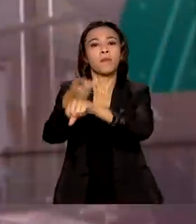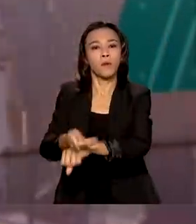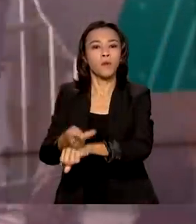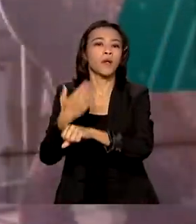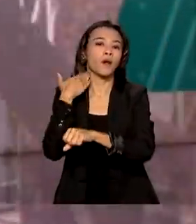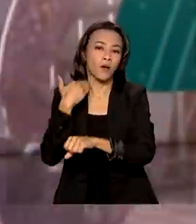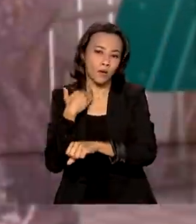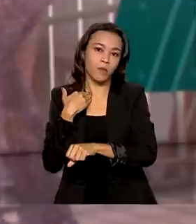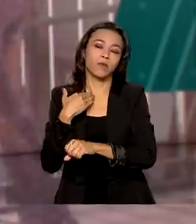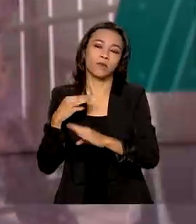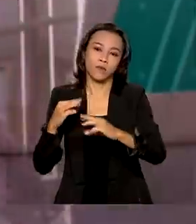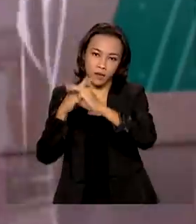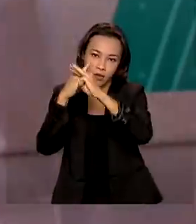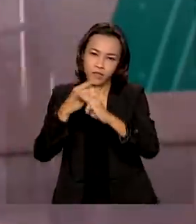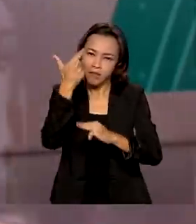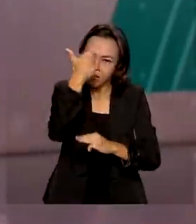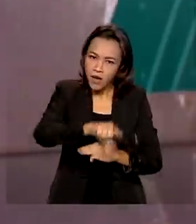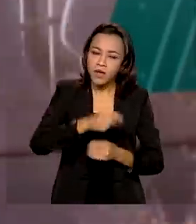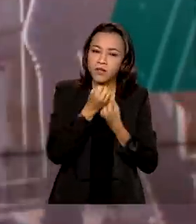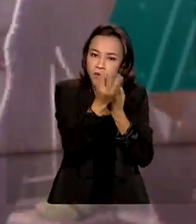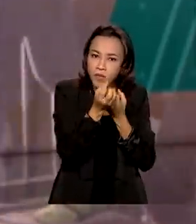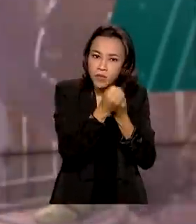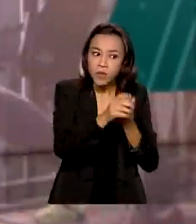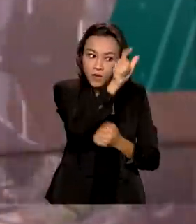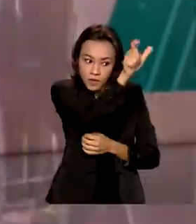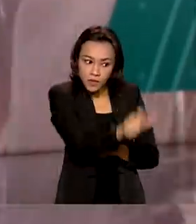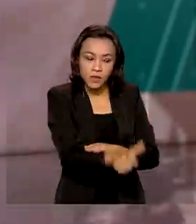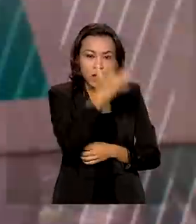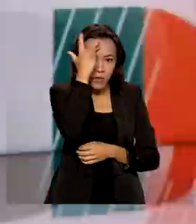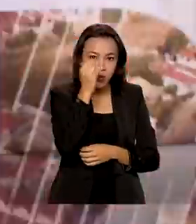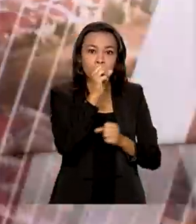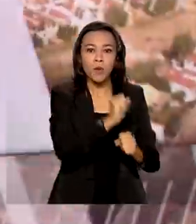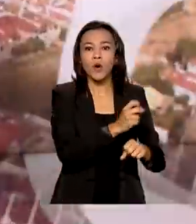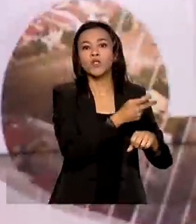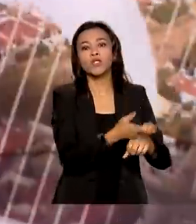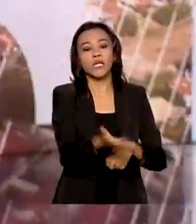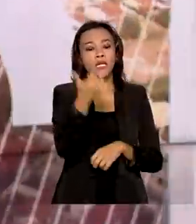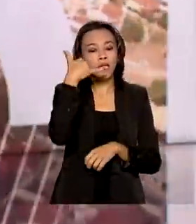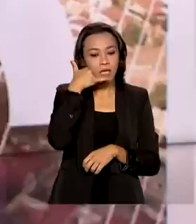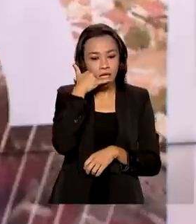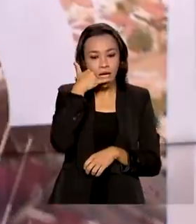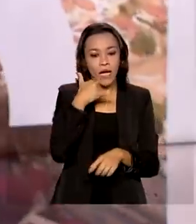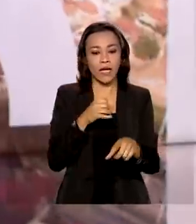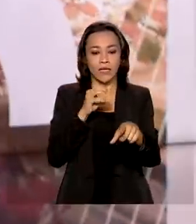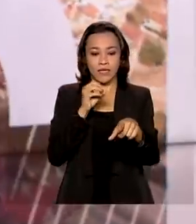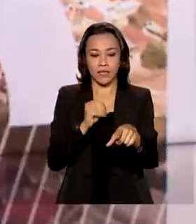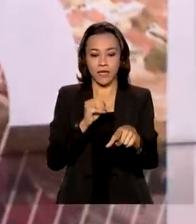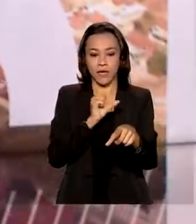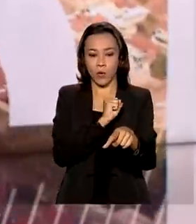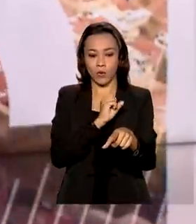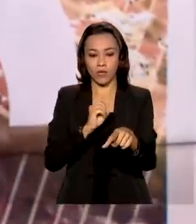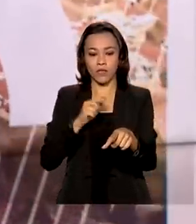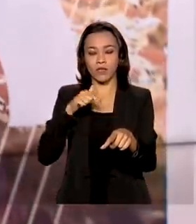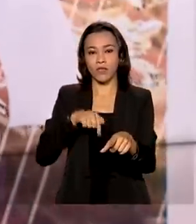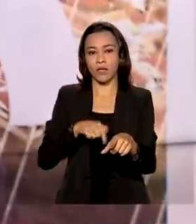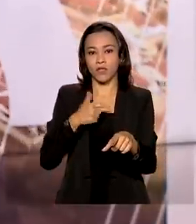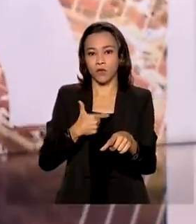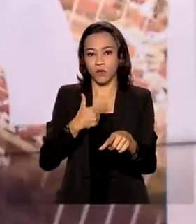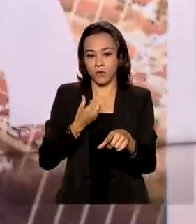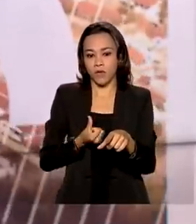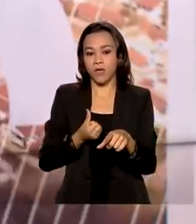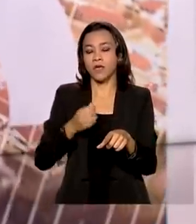Caixa Econômica Federal. Para mais informações, o trabalhador também pode ligar para o telefone 0800 726